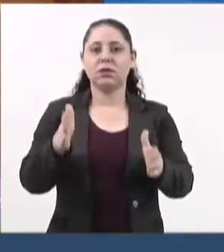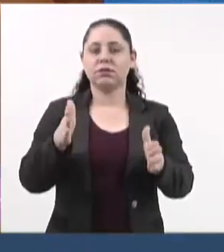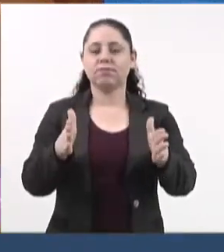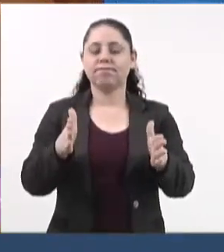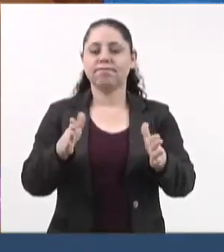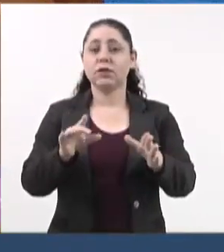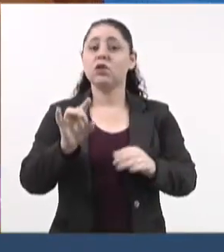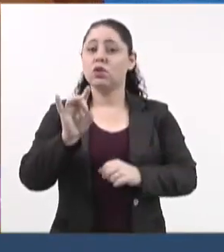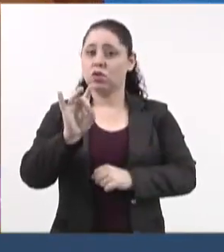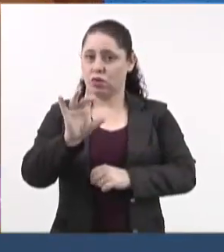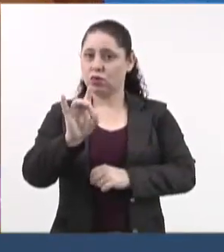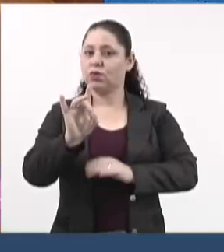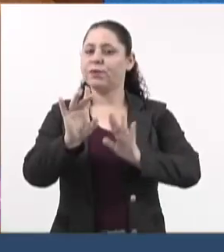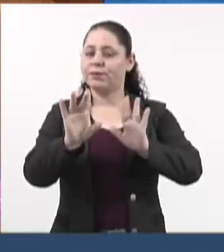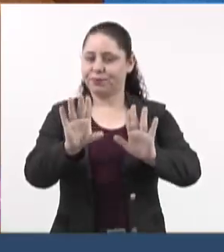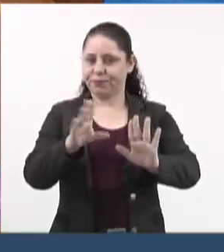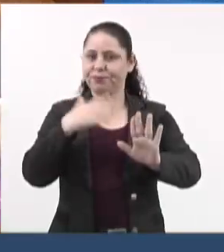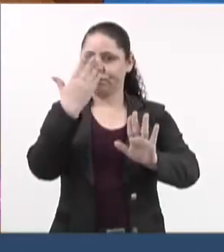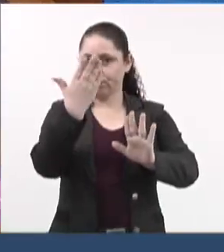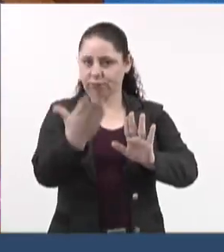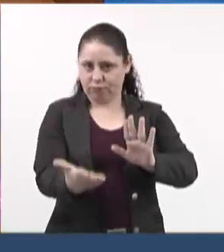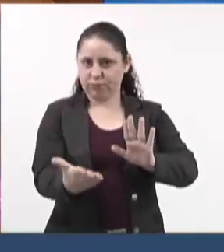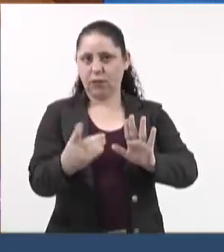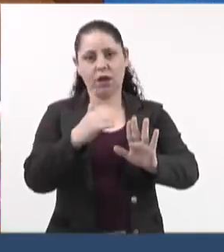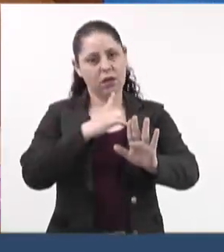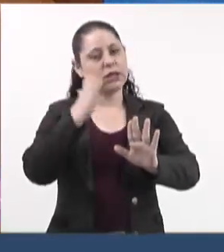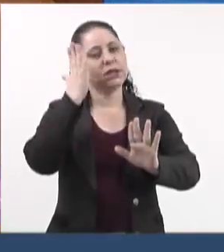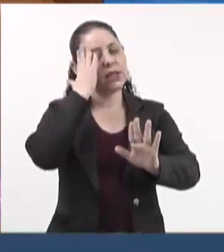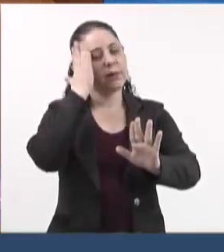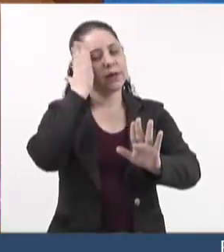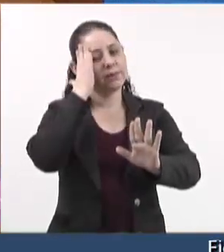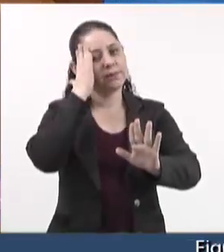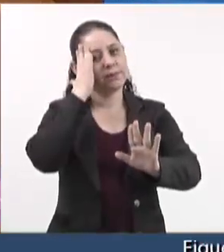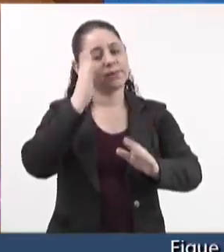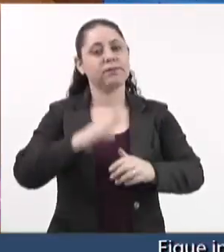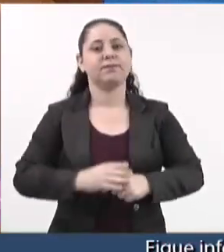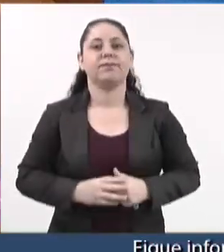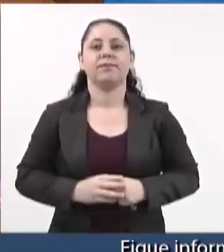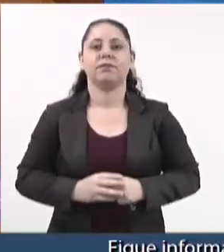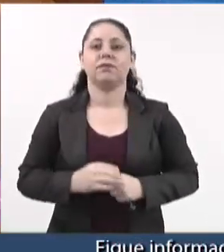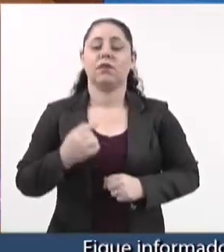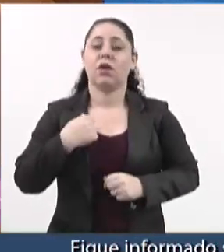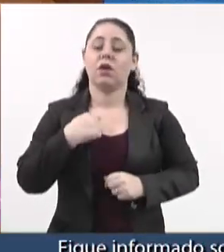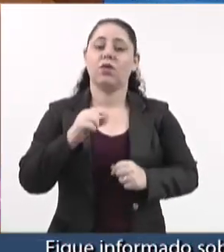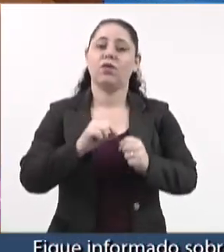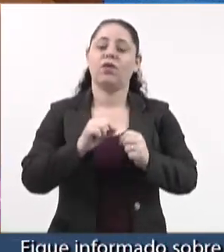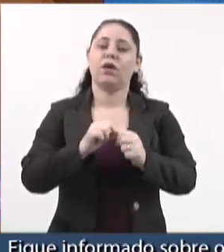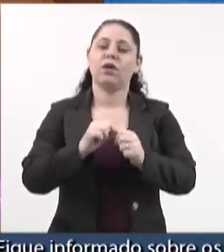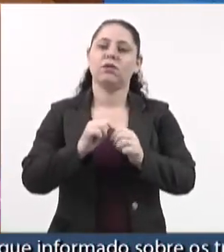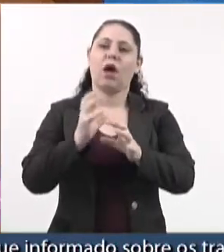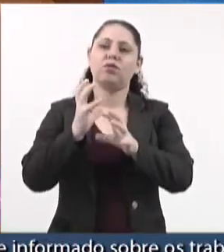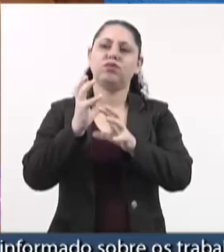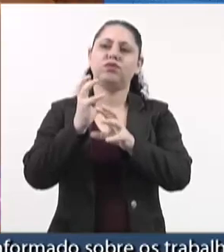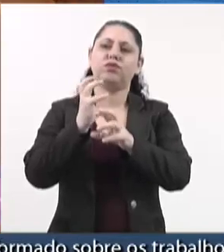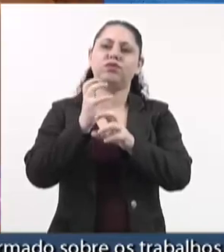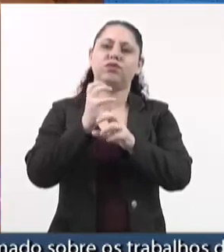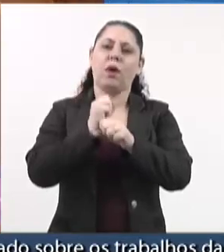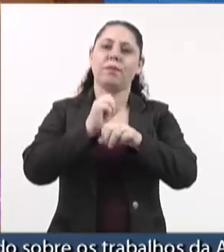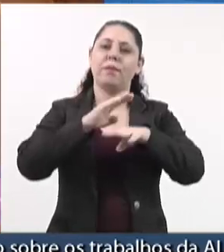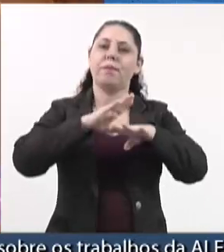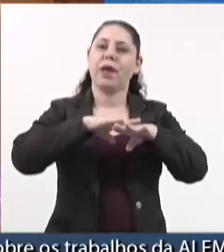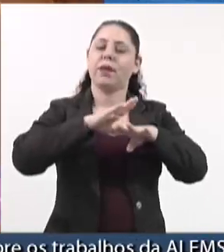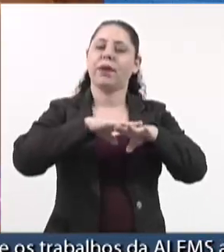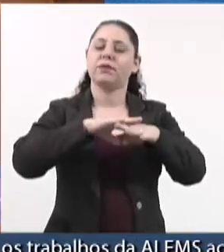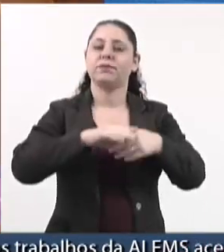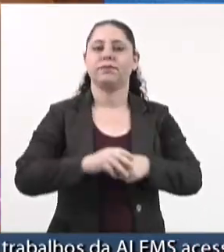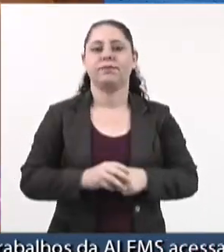Só para V. Exª ter noção, eu fiz uma conta de matemática